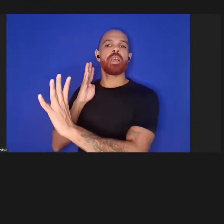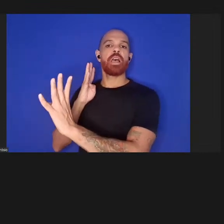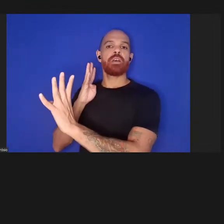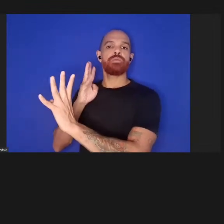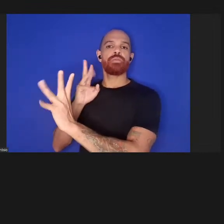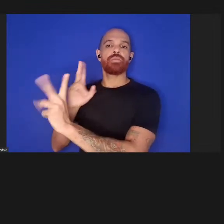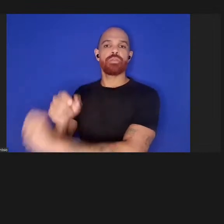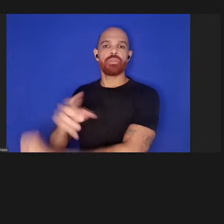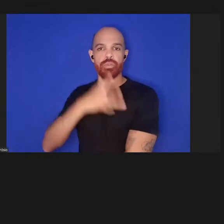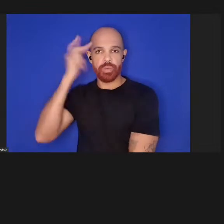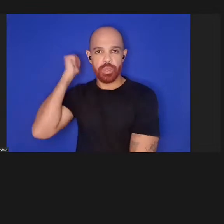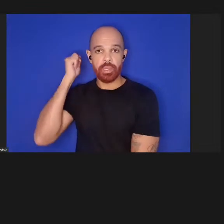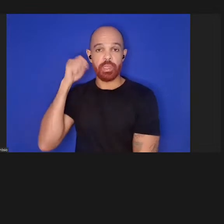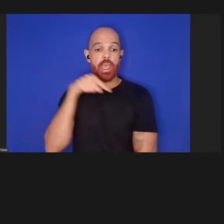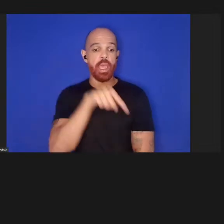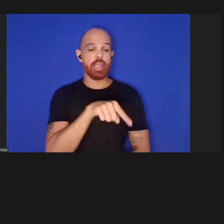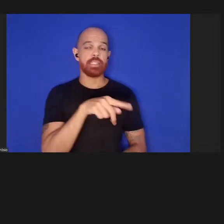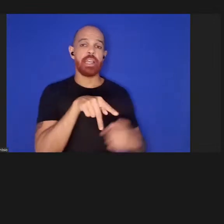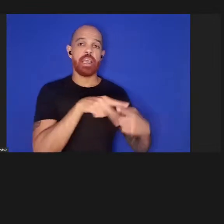foi